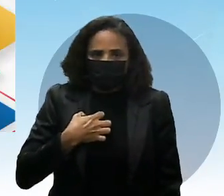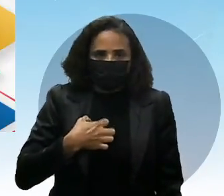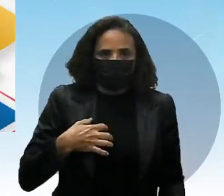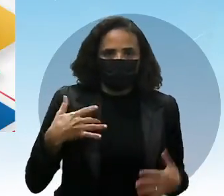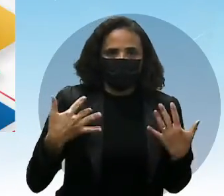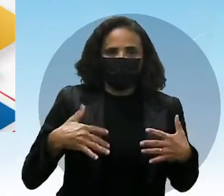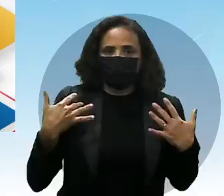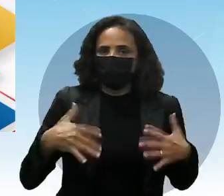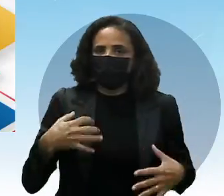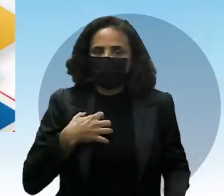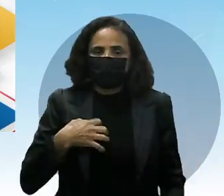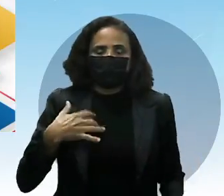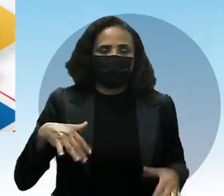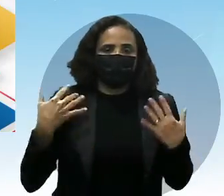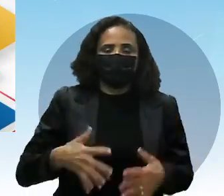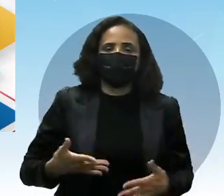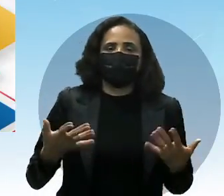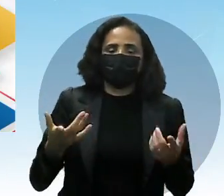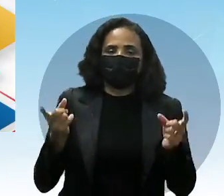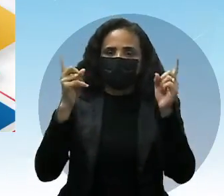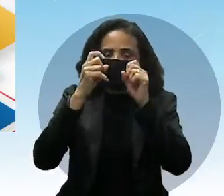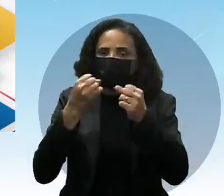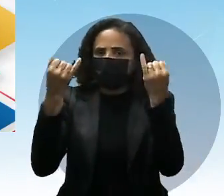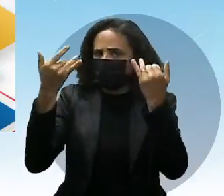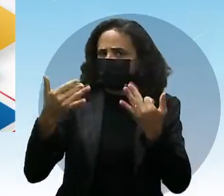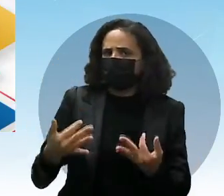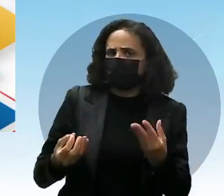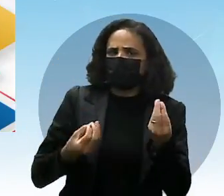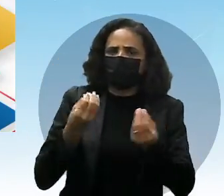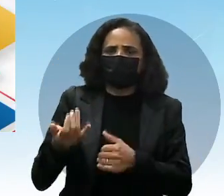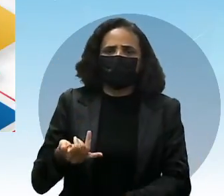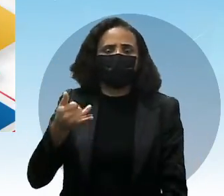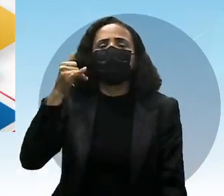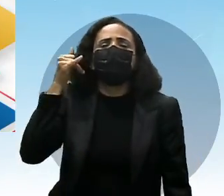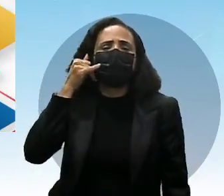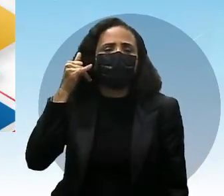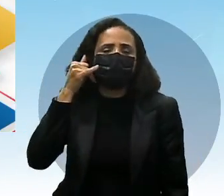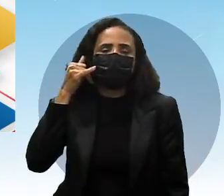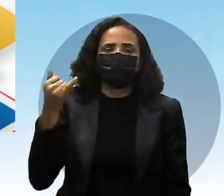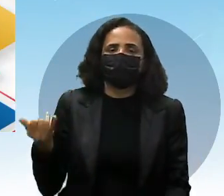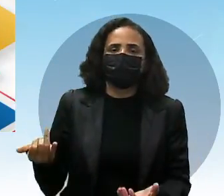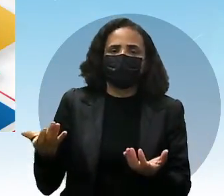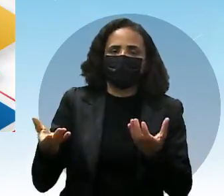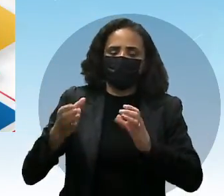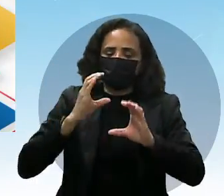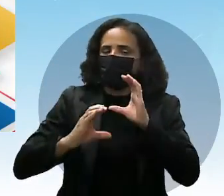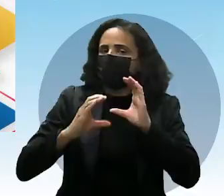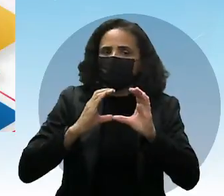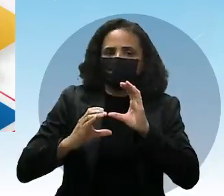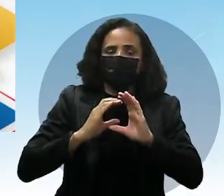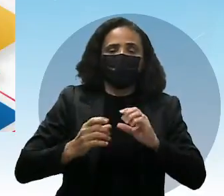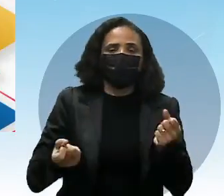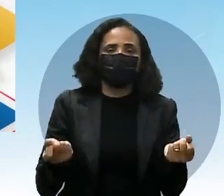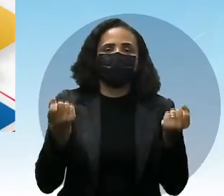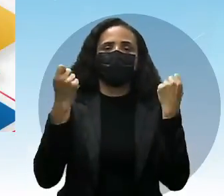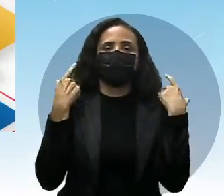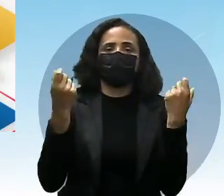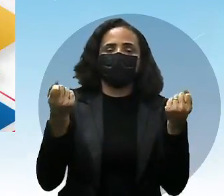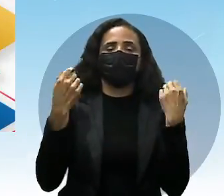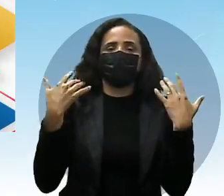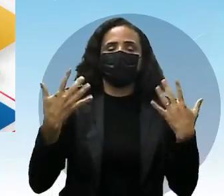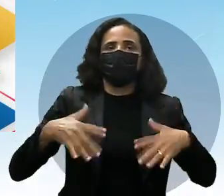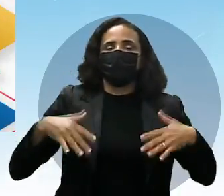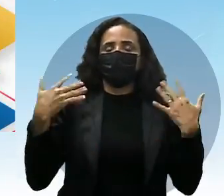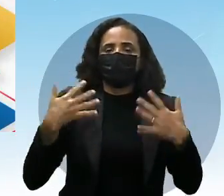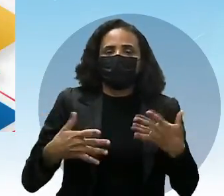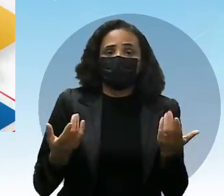faz determinada coisa. Que é o quê? Ele não carrega o celular, ele se mantém incomunicável, ele não está nem aí. Ele